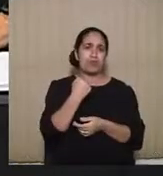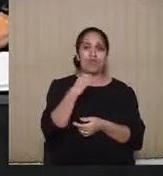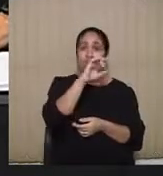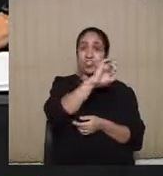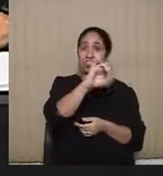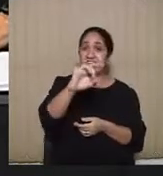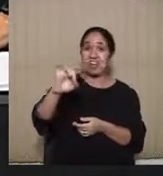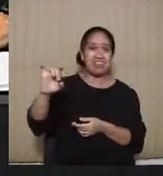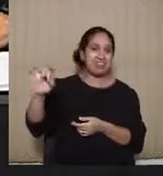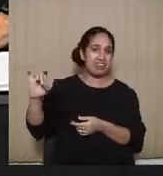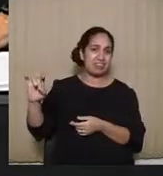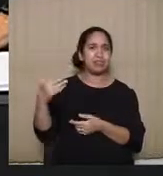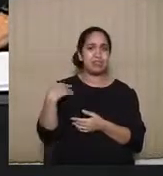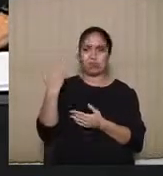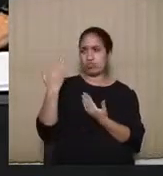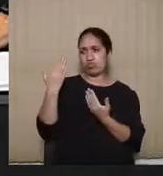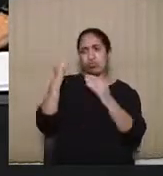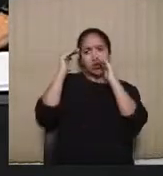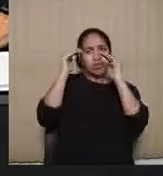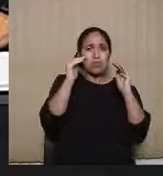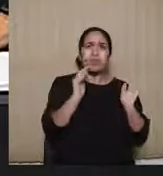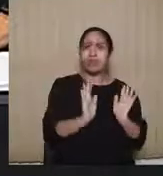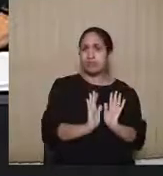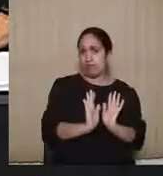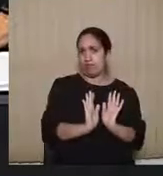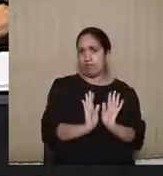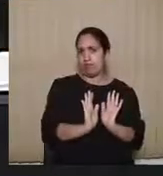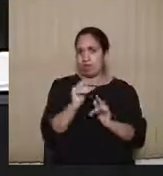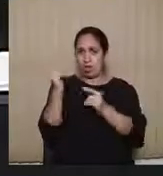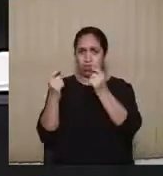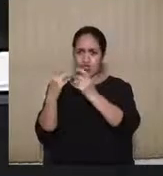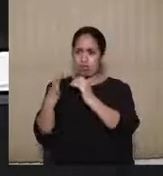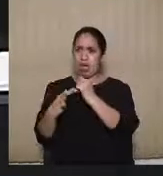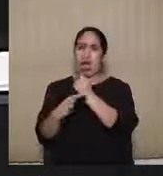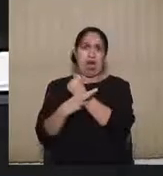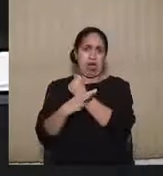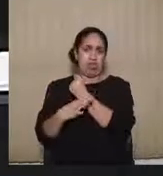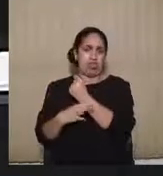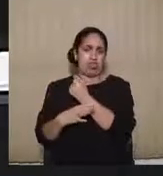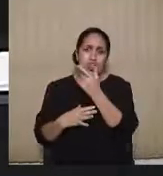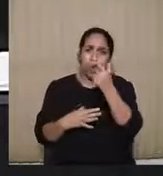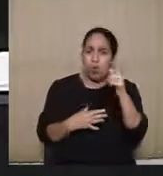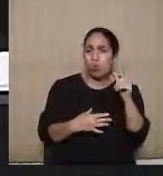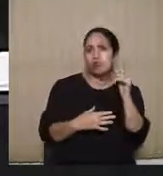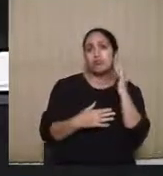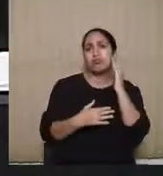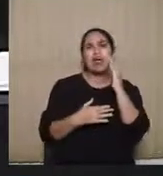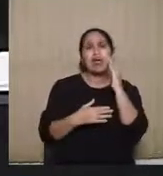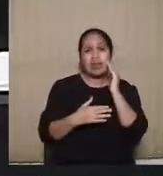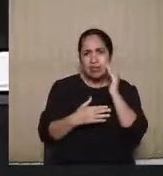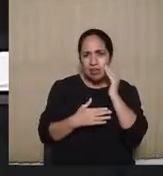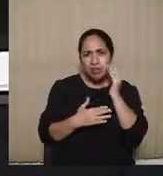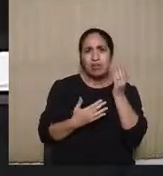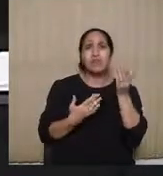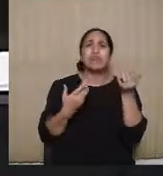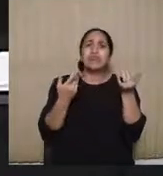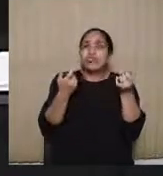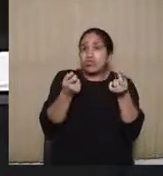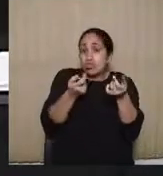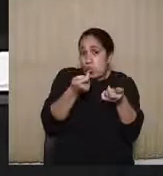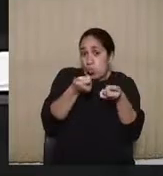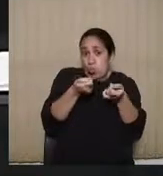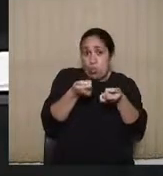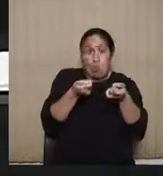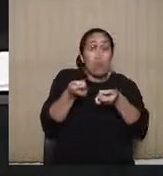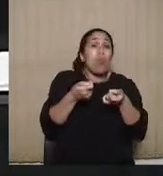jogador, que a gente respeita bastante, alguns são mais garantistas, vamos dizer assim, outros entendem que deve haver um controle